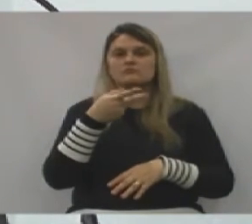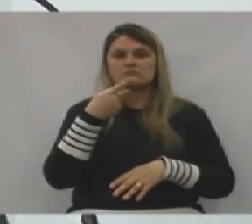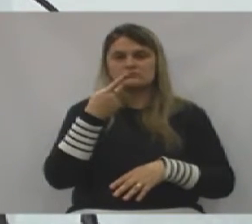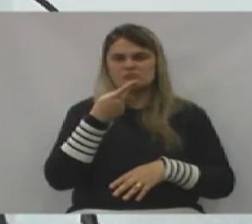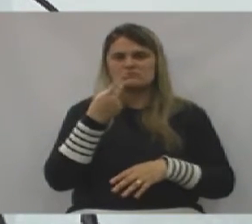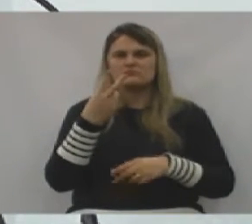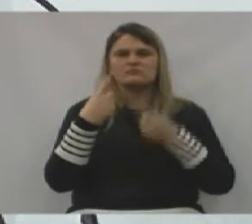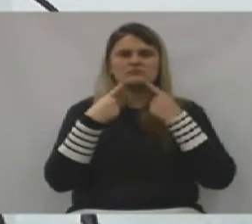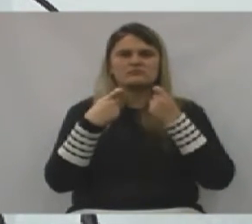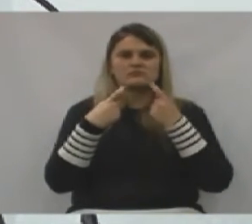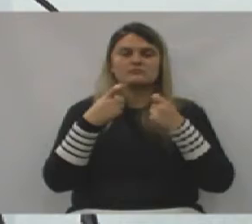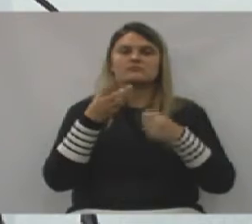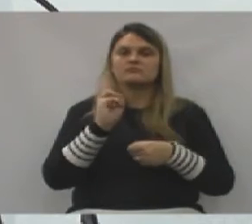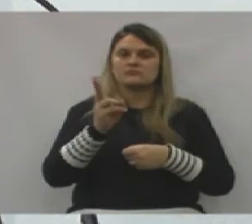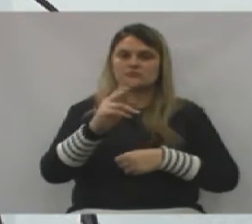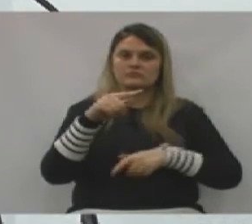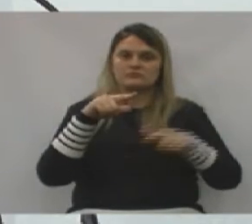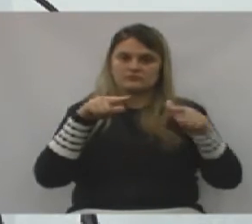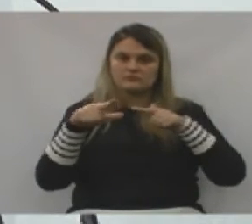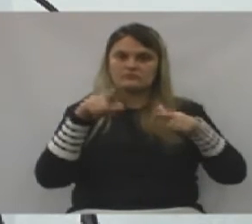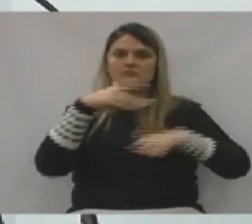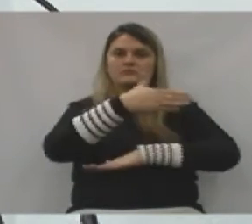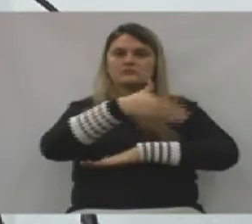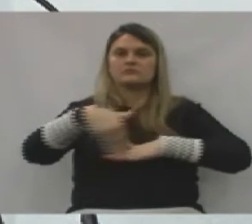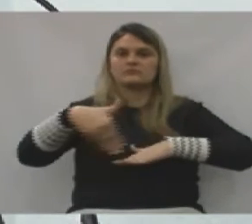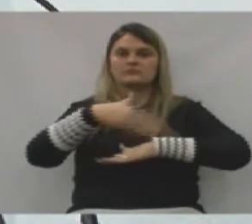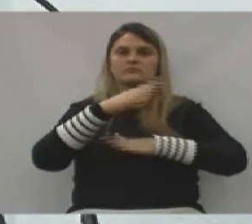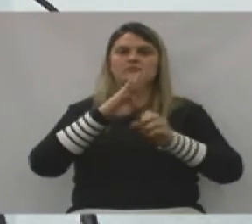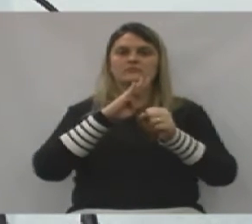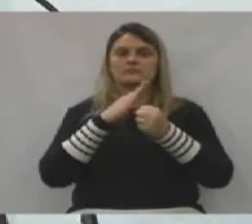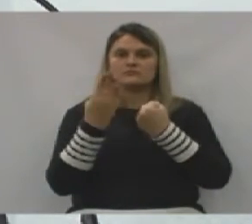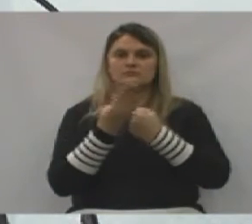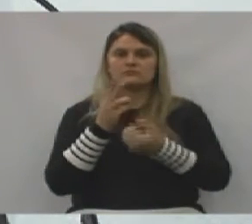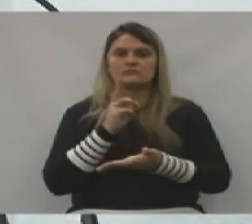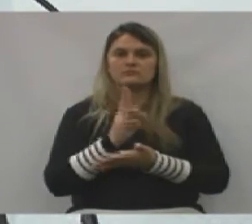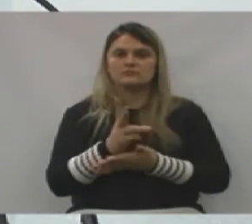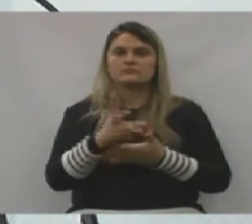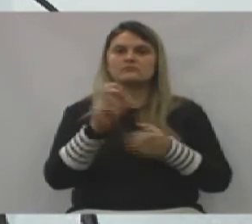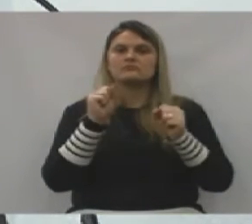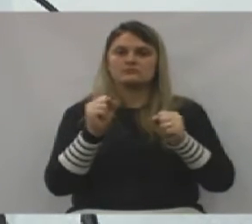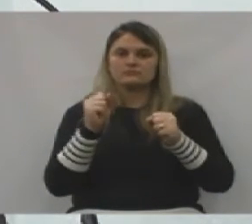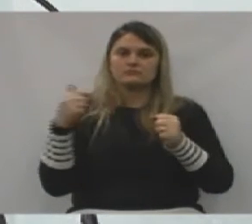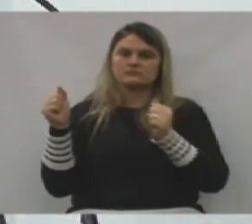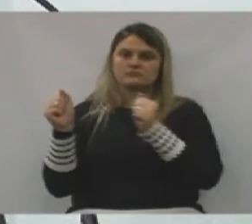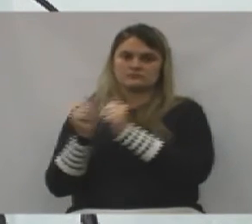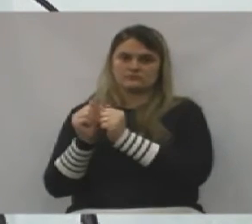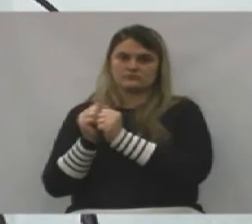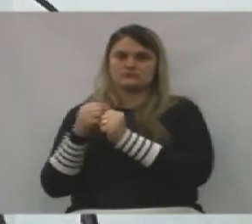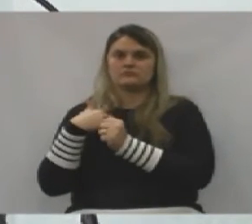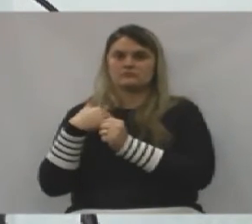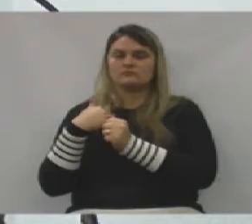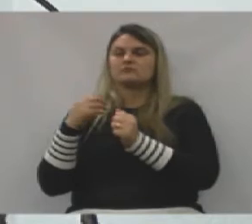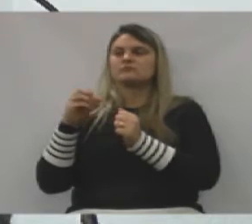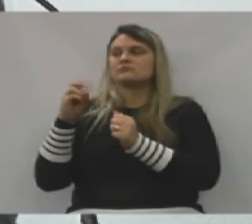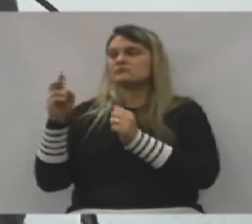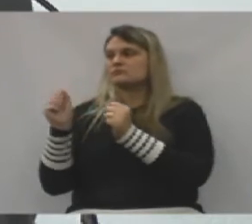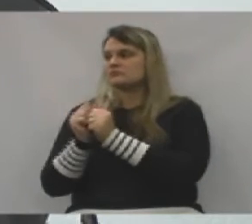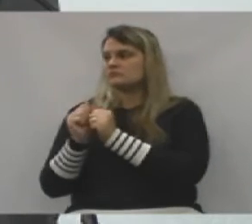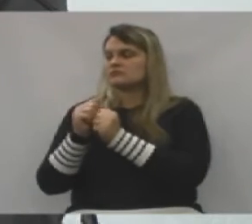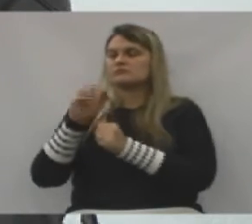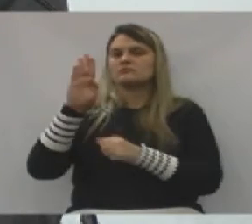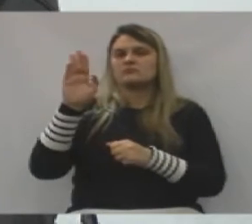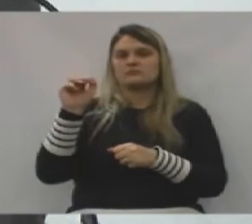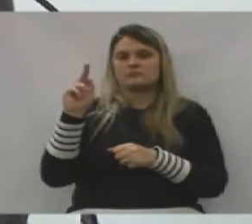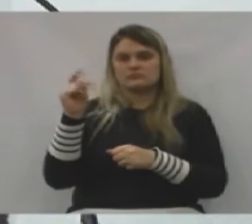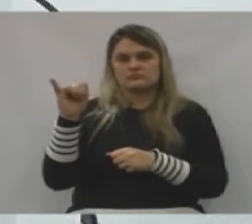trabalhando nas ruas, nos bairros, sempre que foi possível vocês estavam comigo me acompanhando ou acompanhando o Bachir,